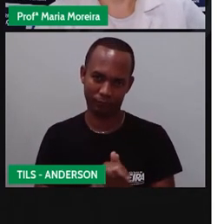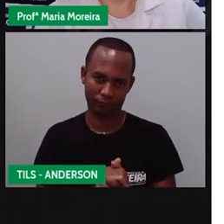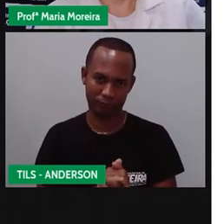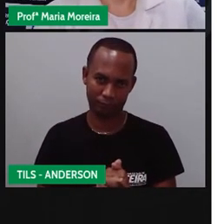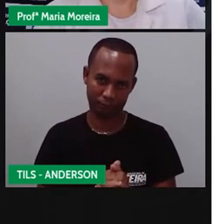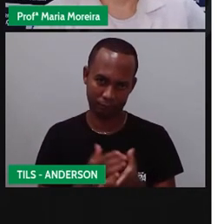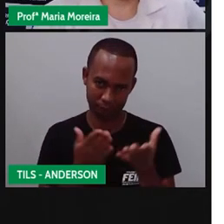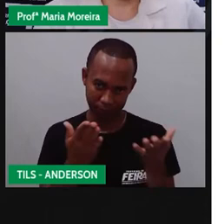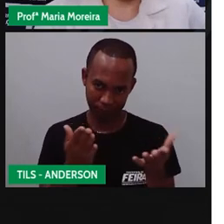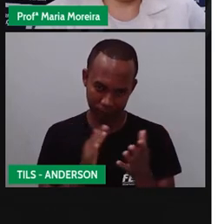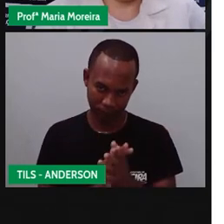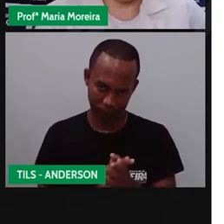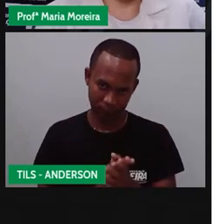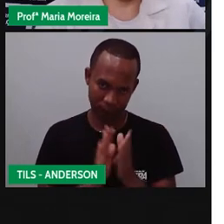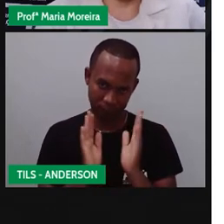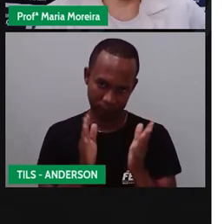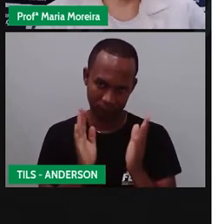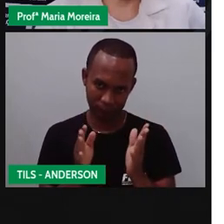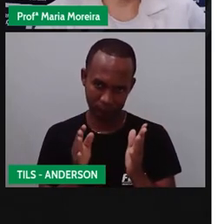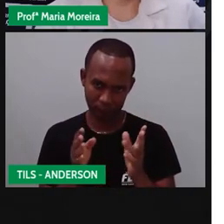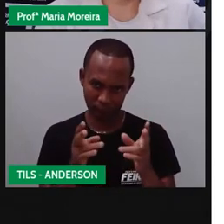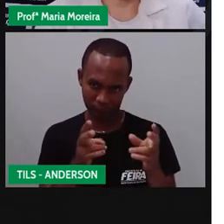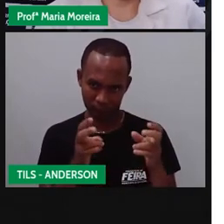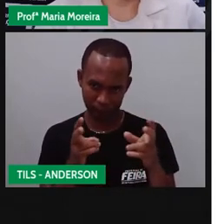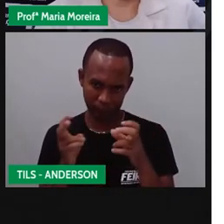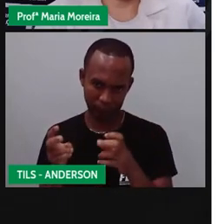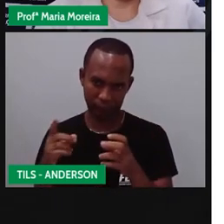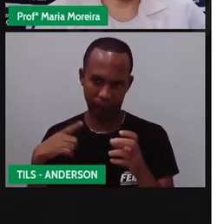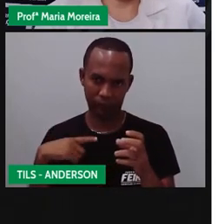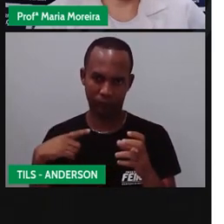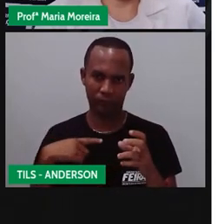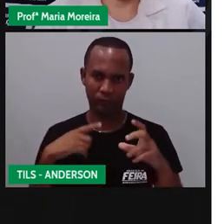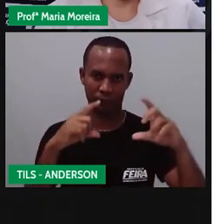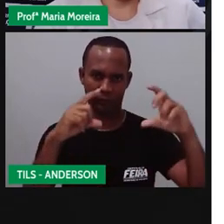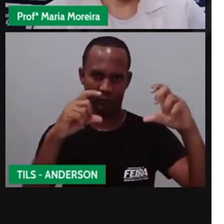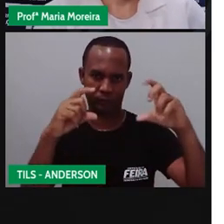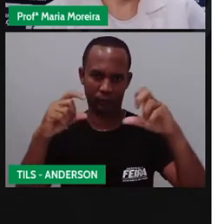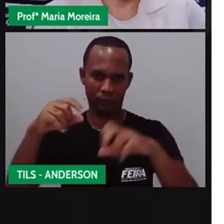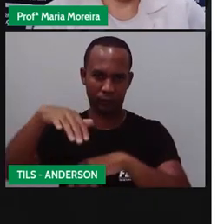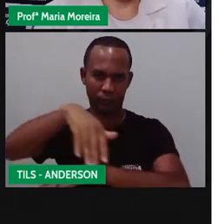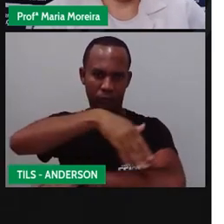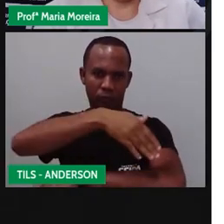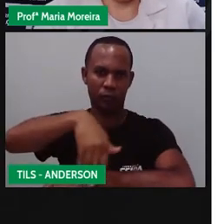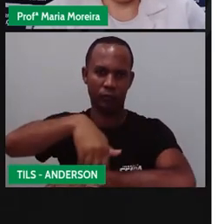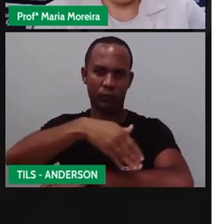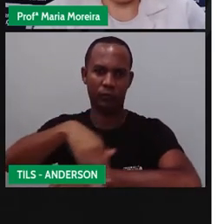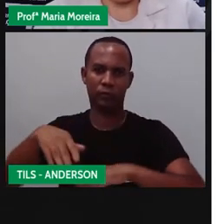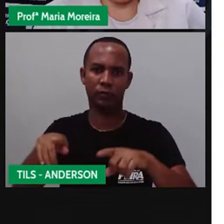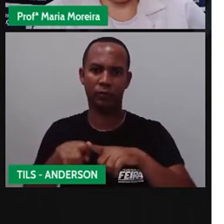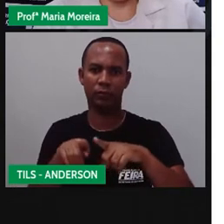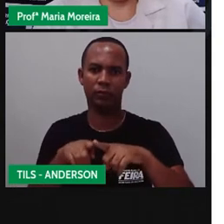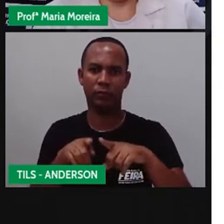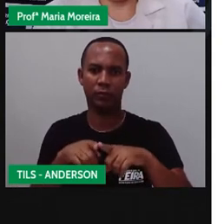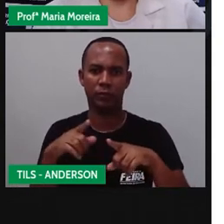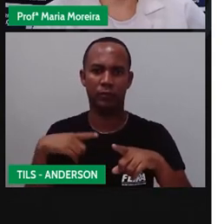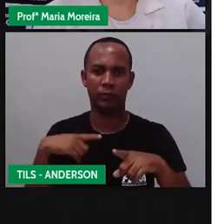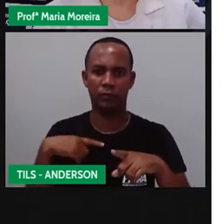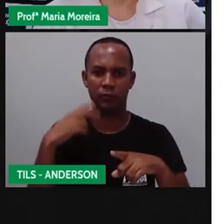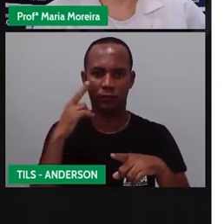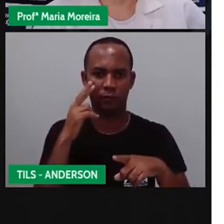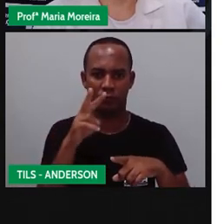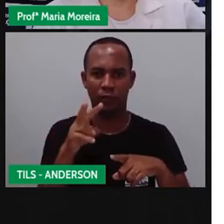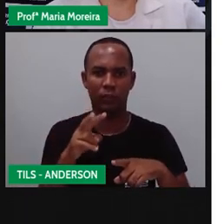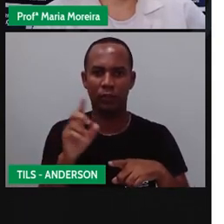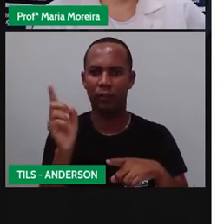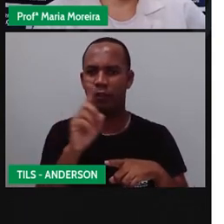Bom, você já deve ter reparado que existem algumas placas de trânsito nas ruas. Bom, aí, ó, tá vendo as placas de trânsito? Bom, elas